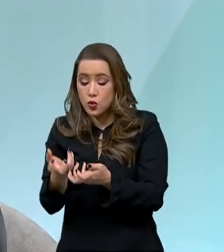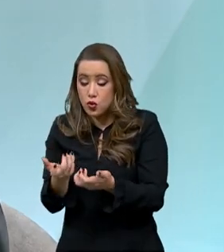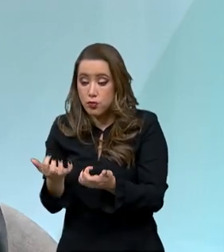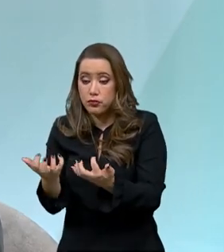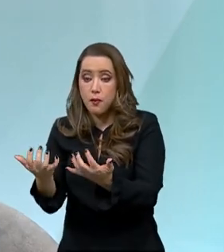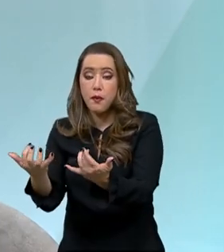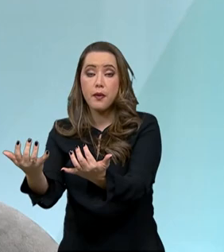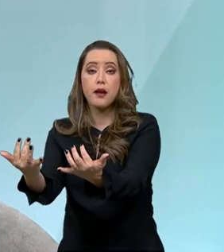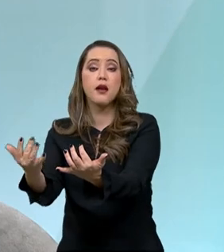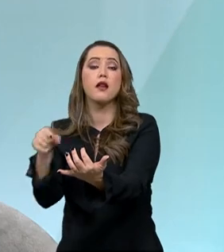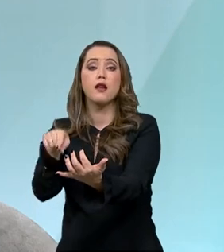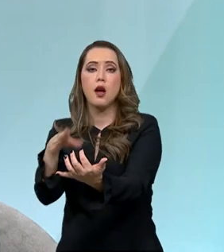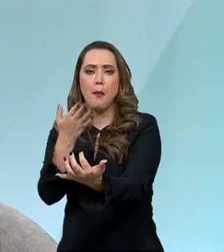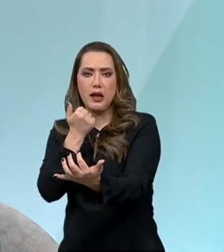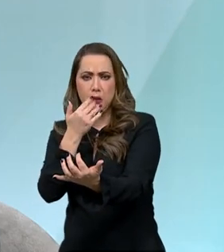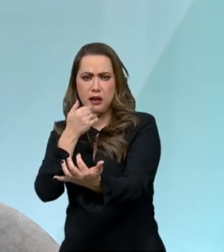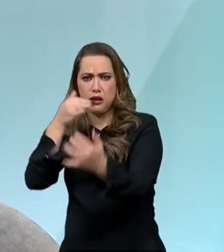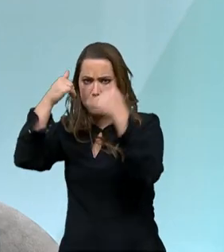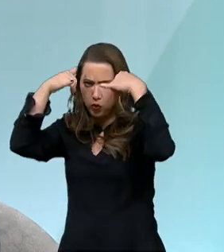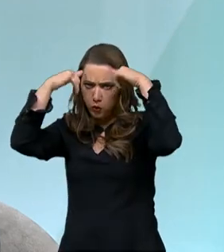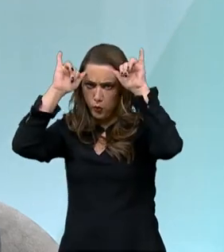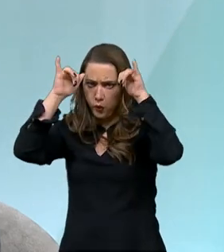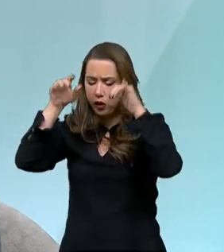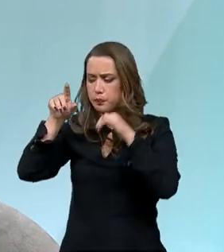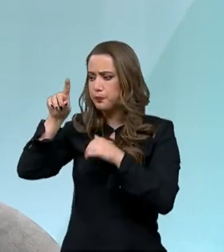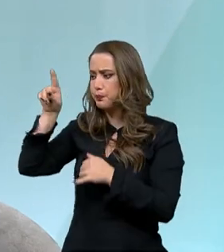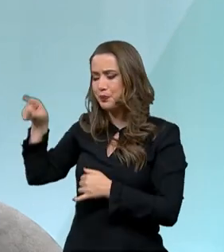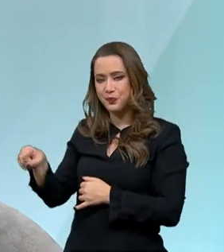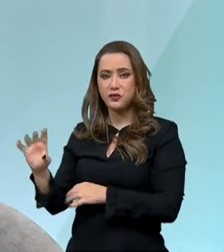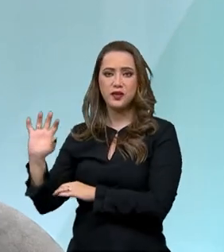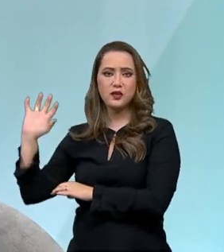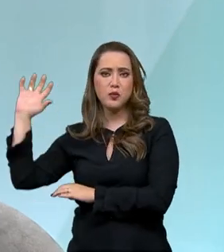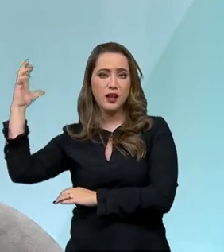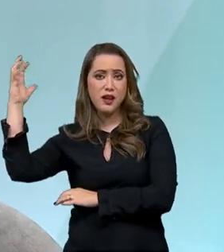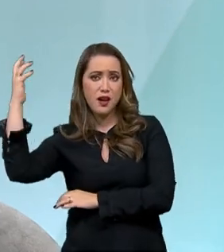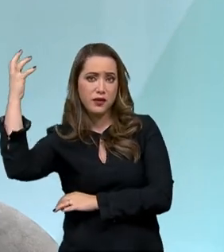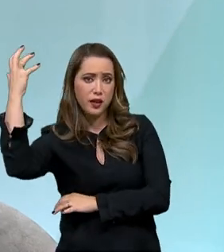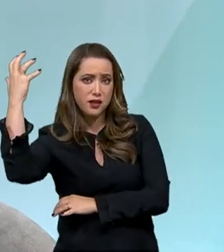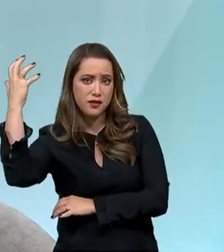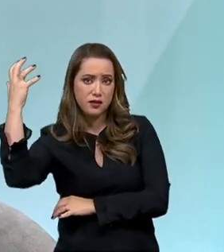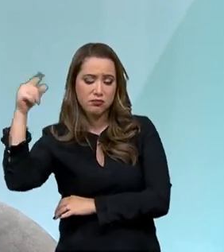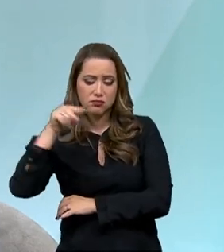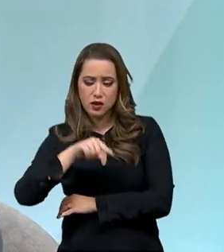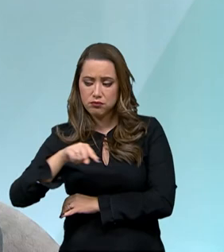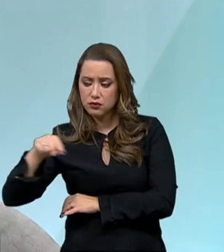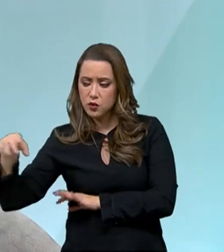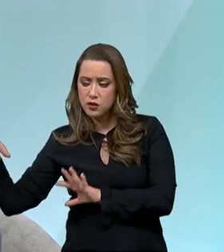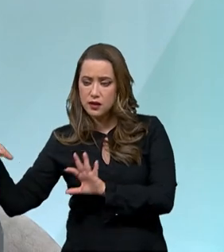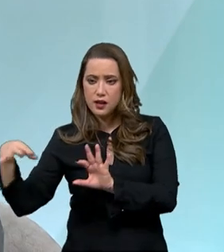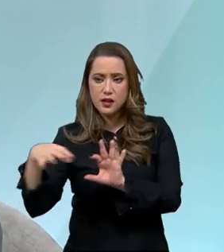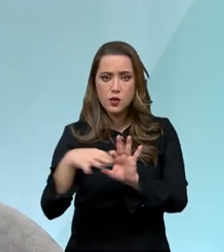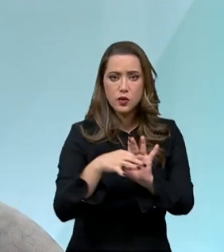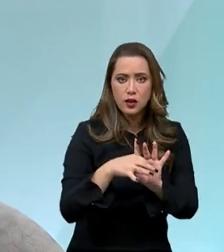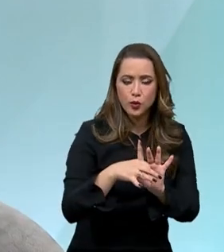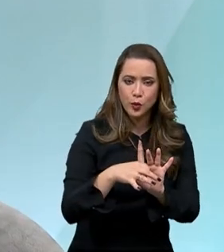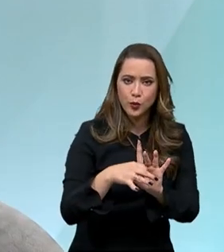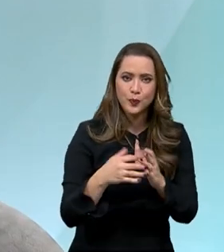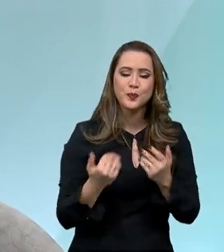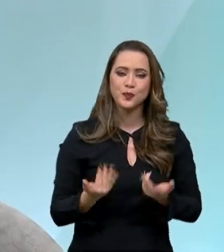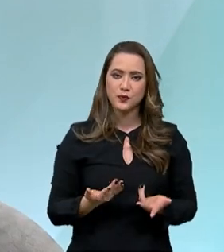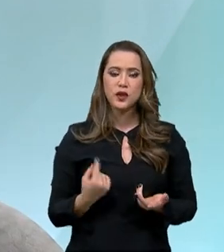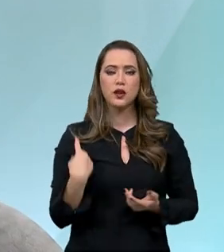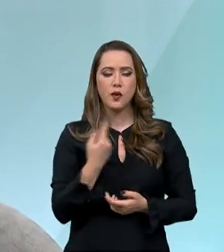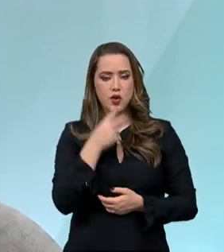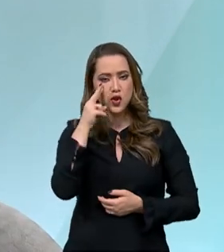os sistemas de integração lavoura, pecuária e floresta, que a gente chama de intensificação sustentável, eles estão crescendo